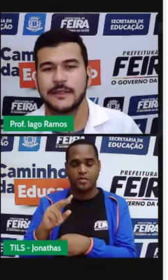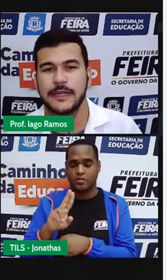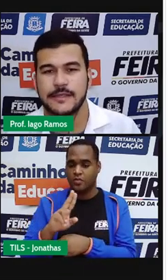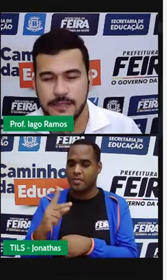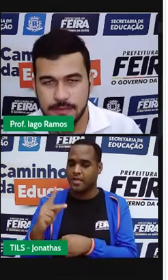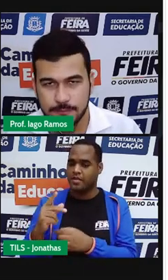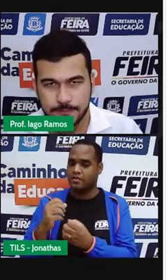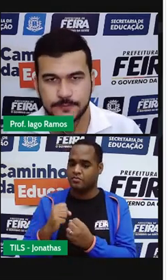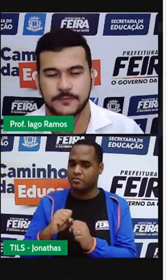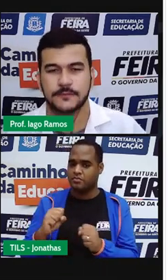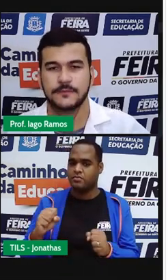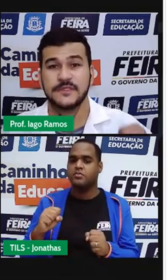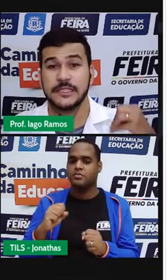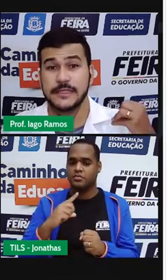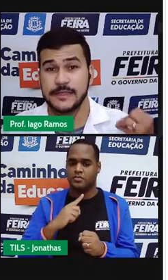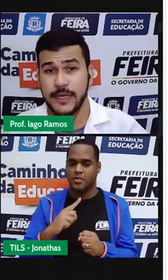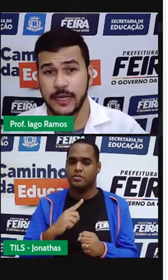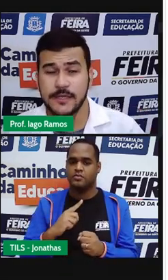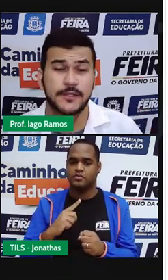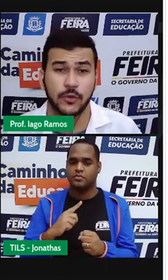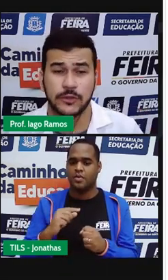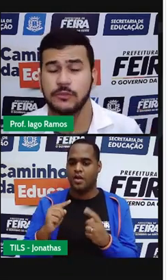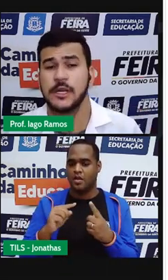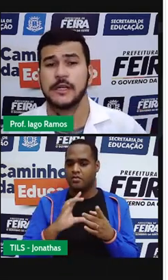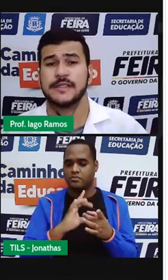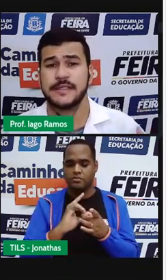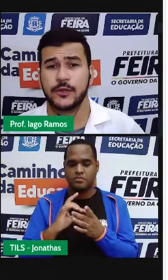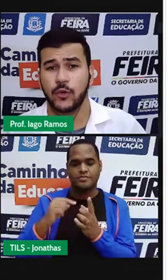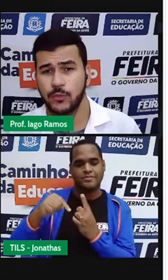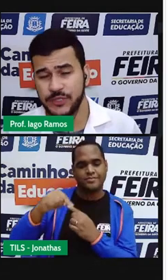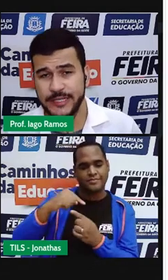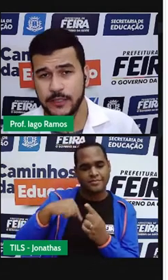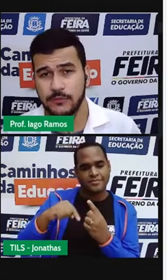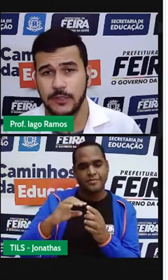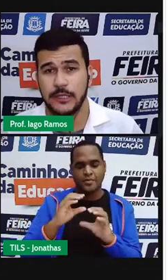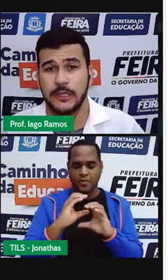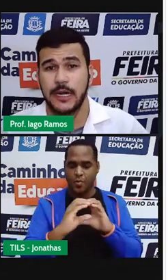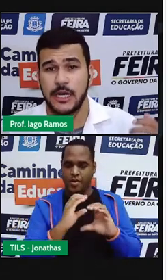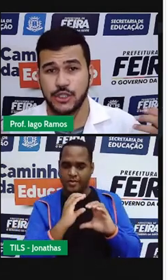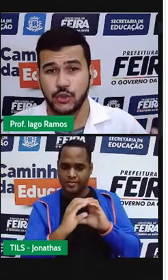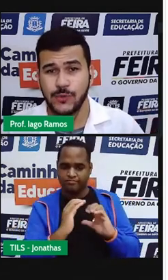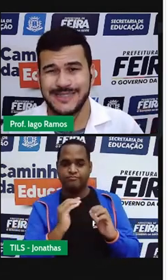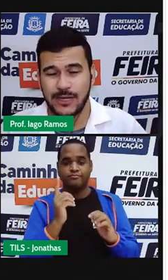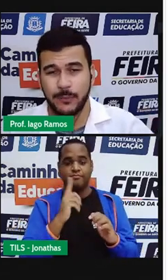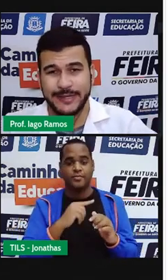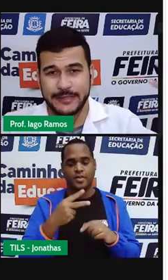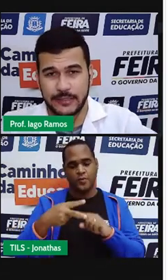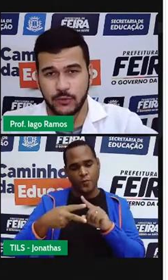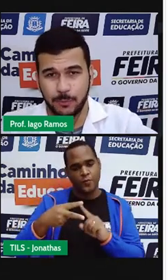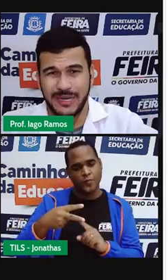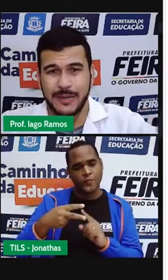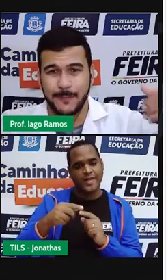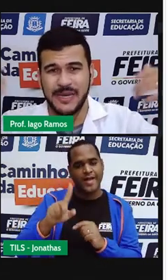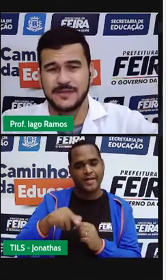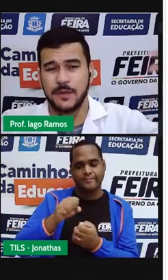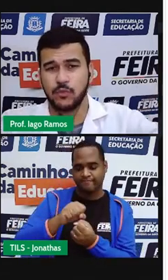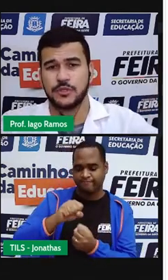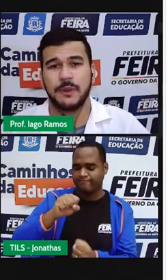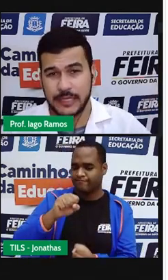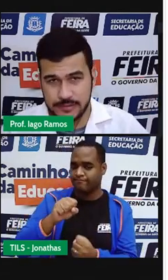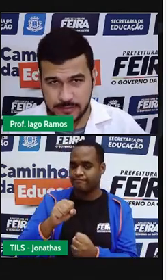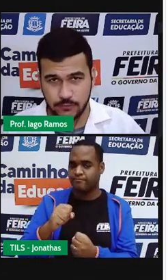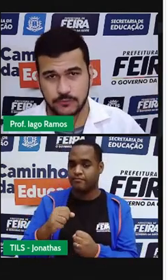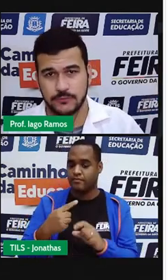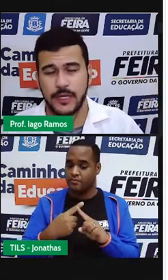as grandezas se relacionam, se comunicam, as duas aumentando pela mesma